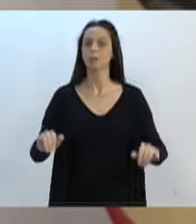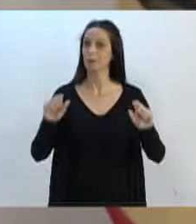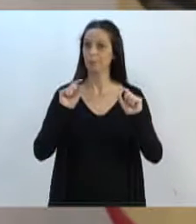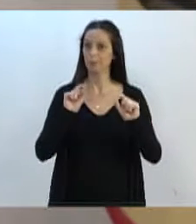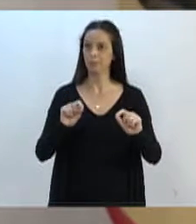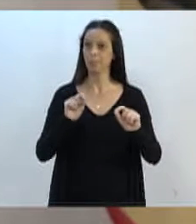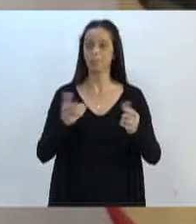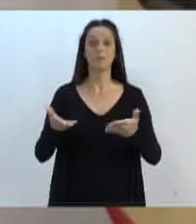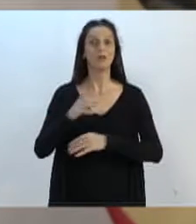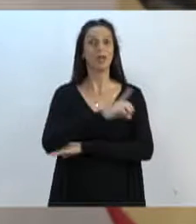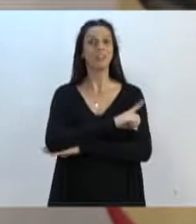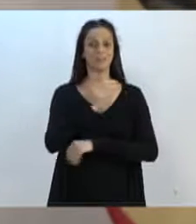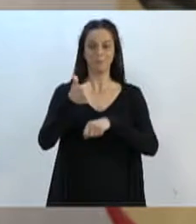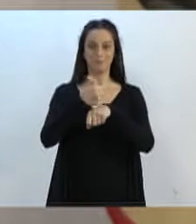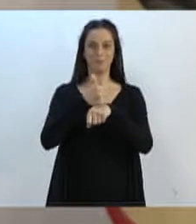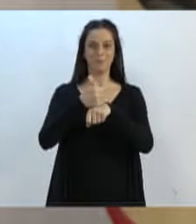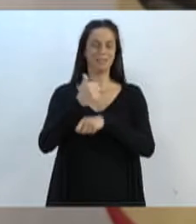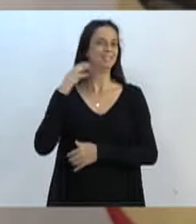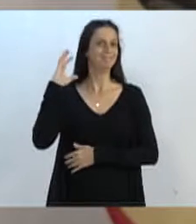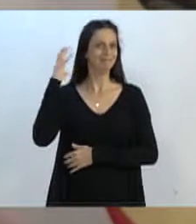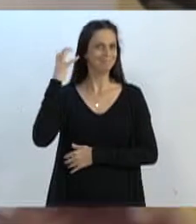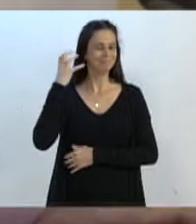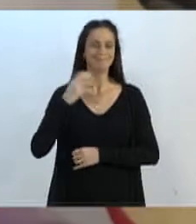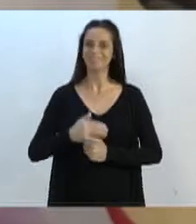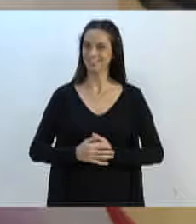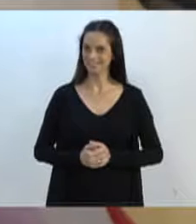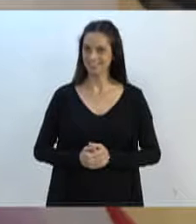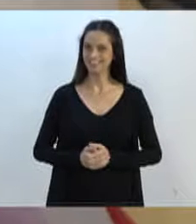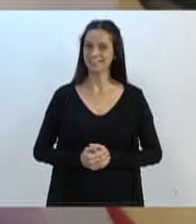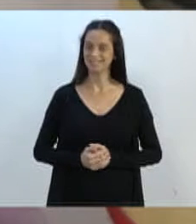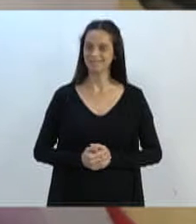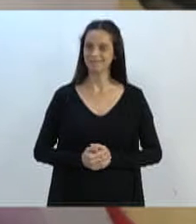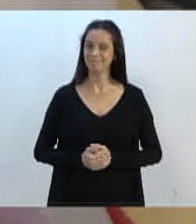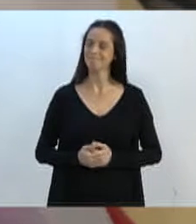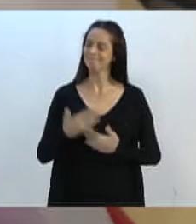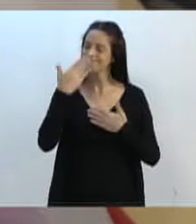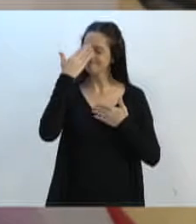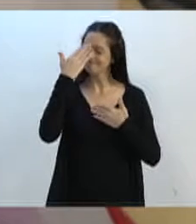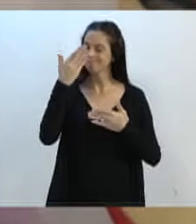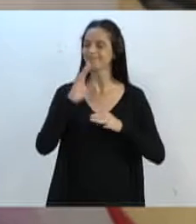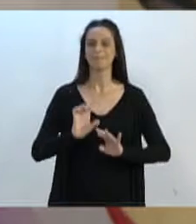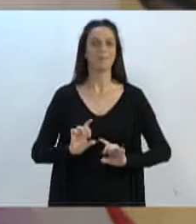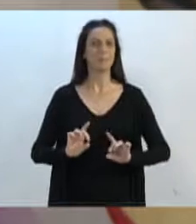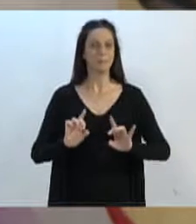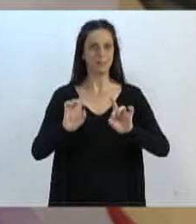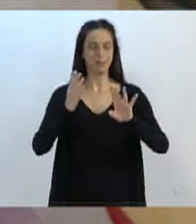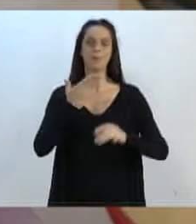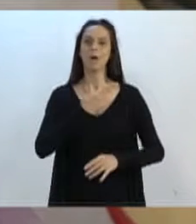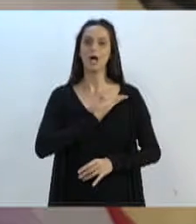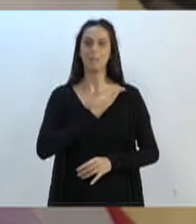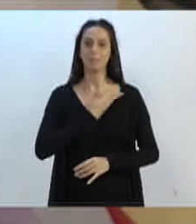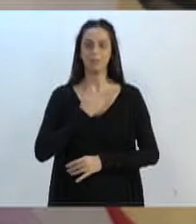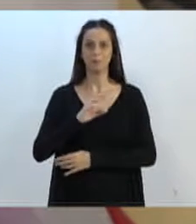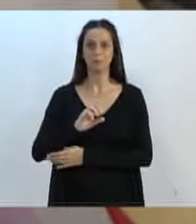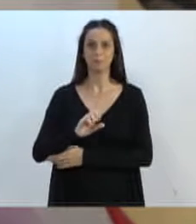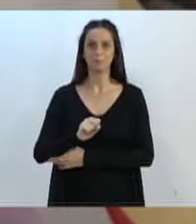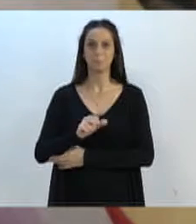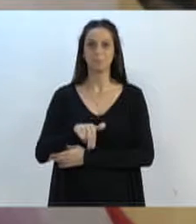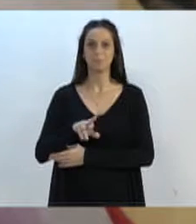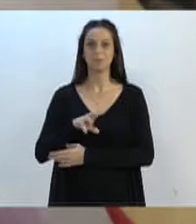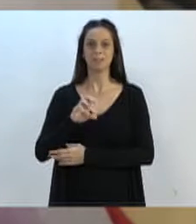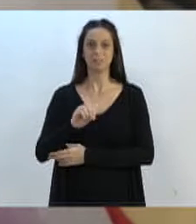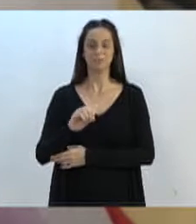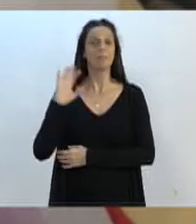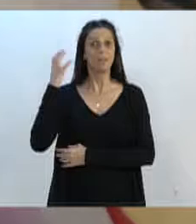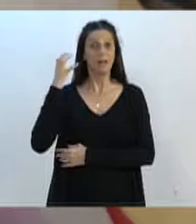que hoje é dia do Radialista. Quero dar aqui um grande agradecimento especial ao nosso amigo Sandro Becker, da Rádio